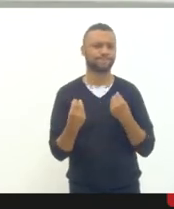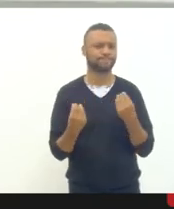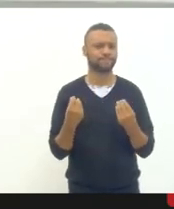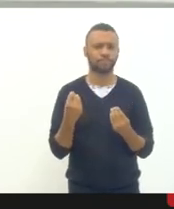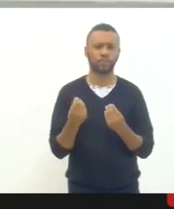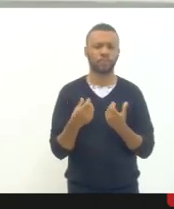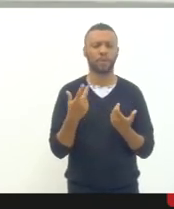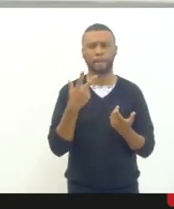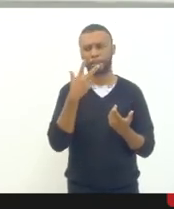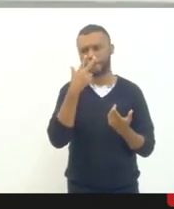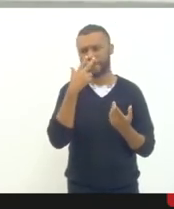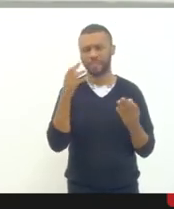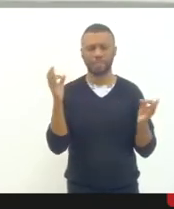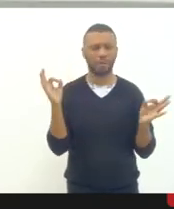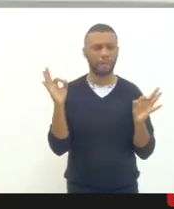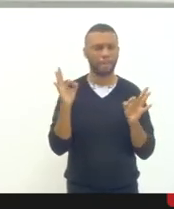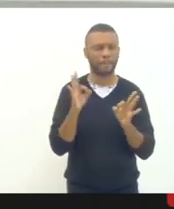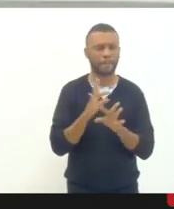completamente